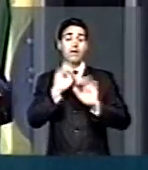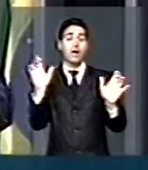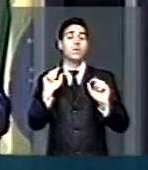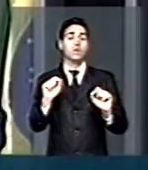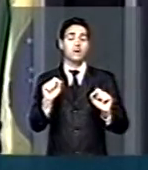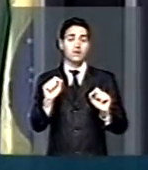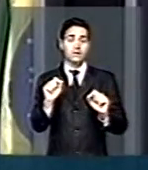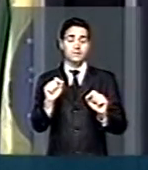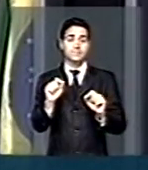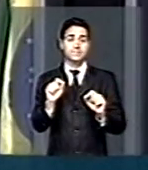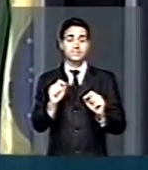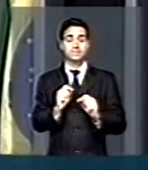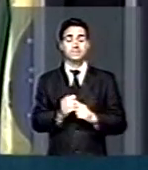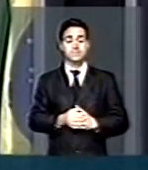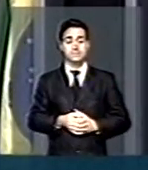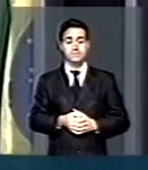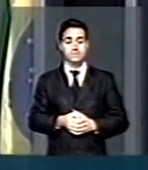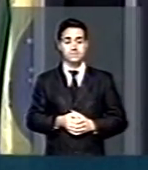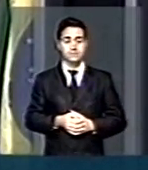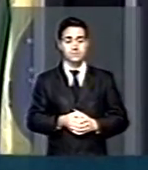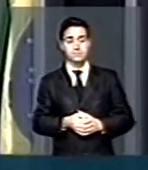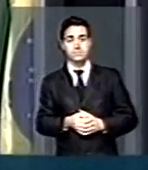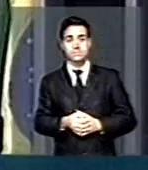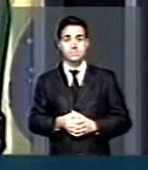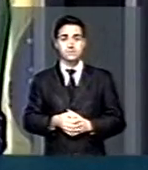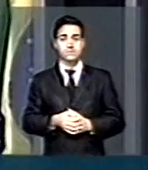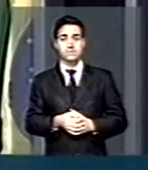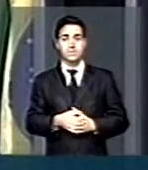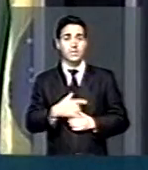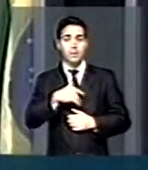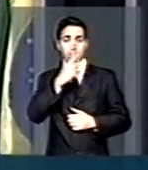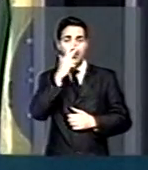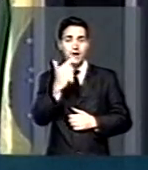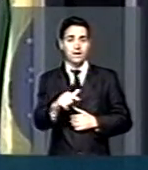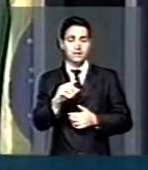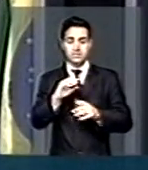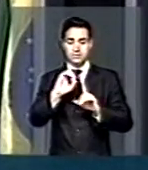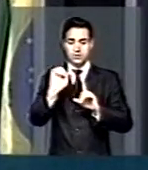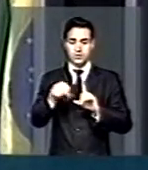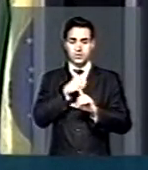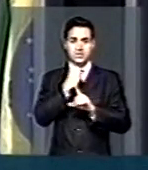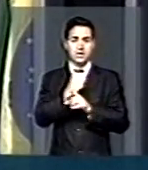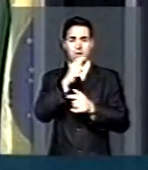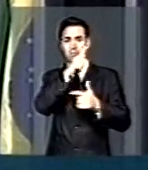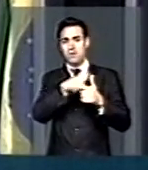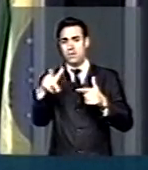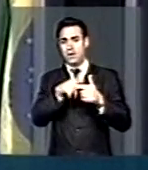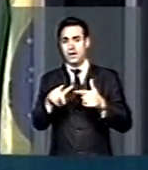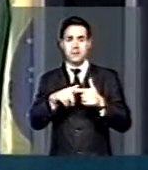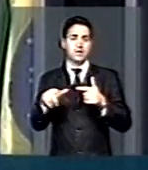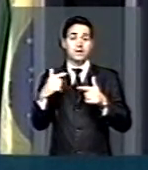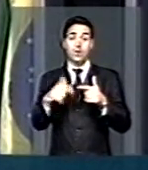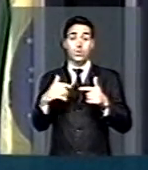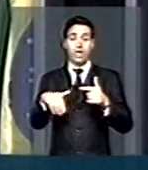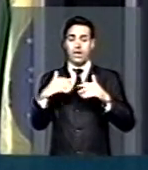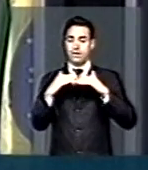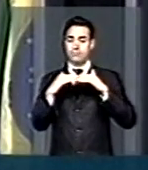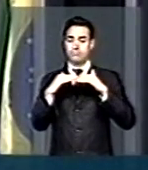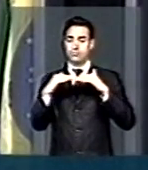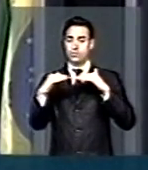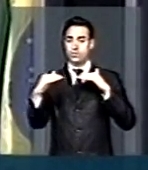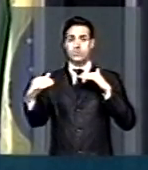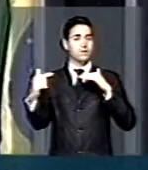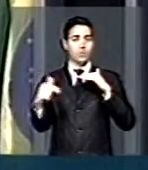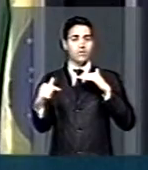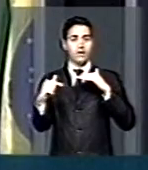clima de instabilidade social, o clima de